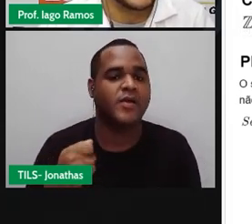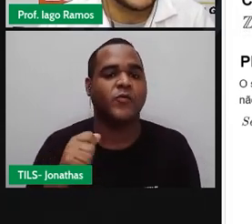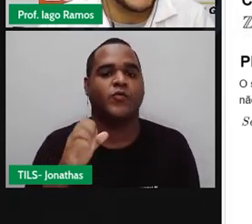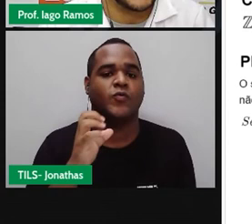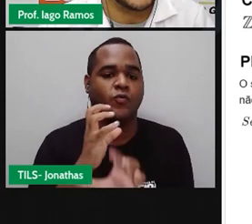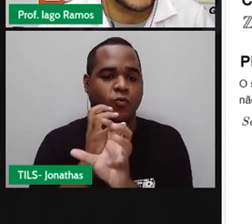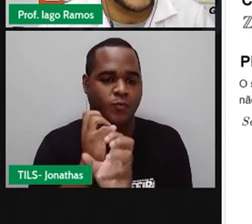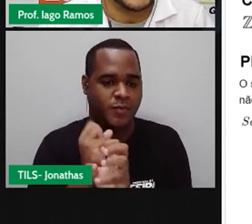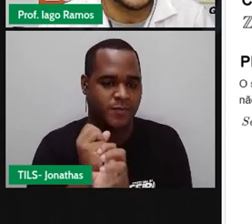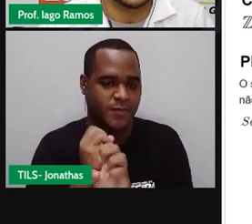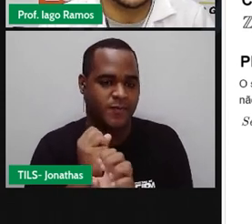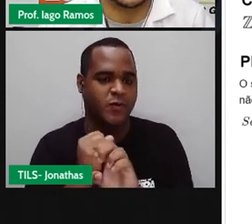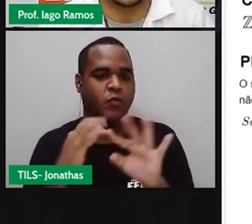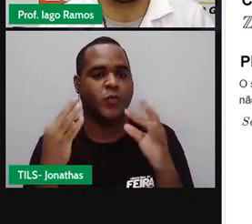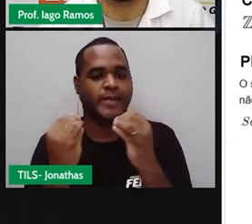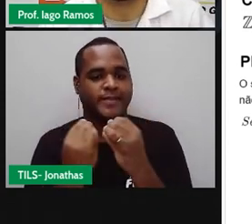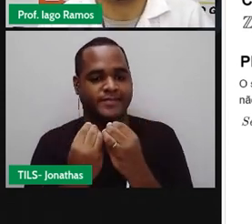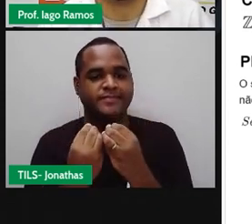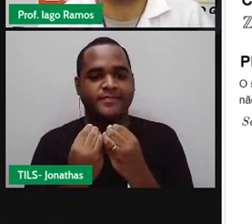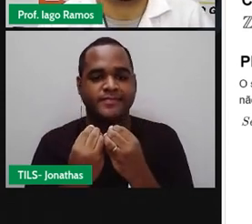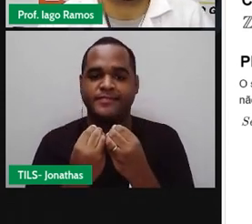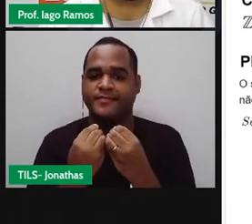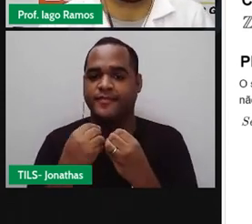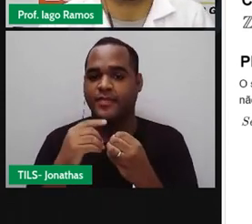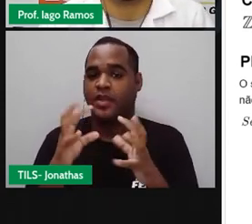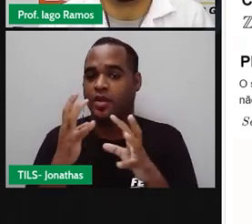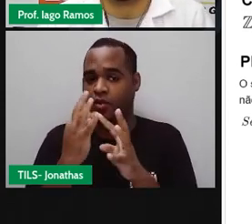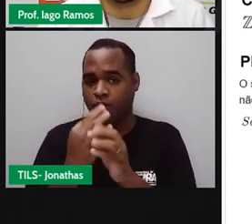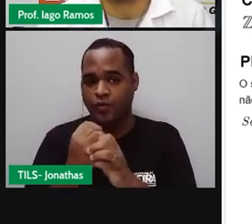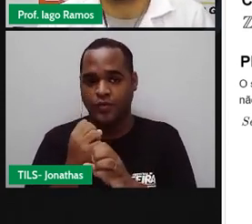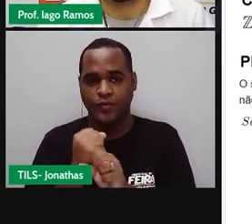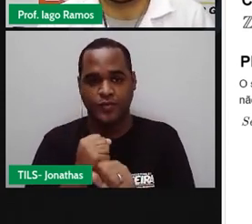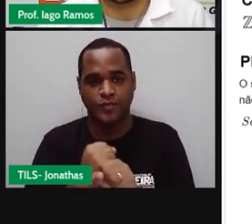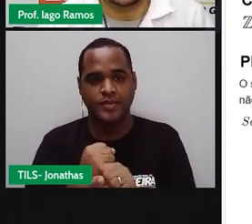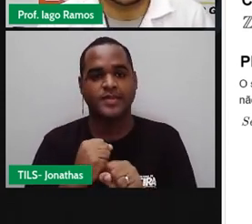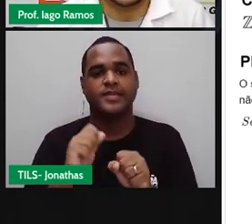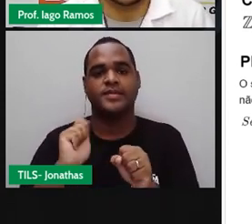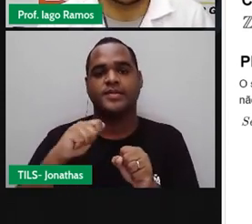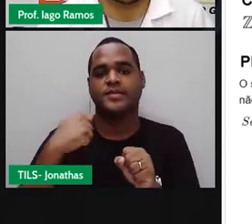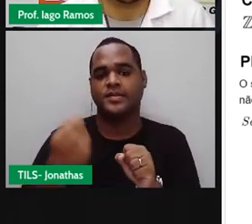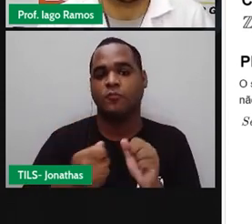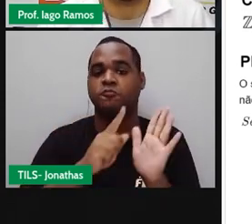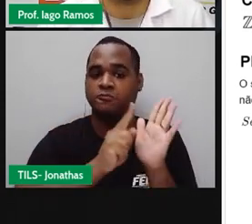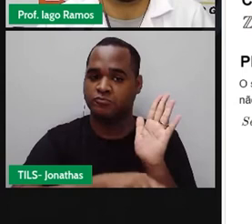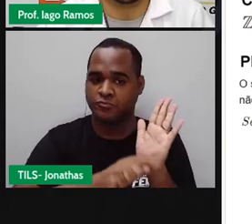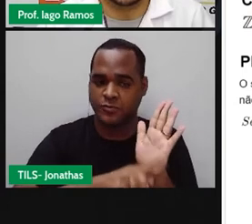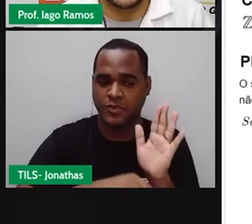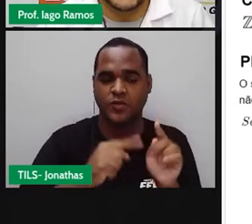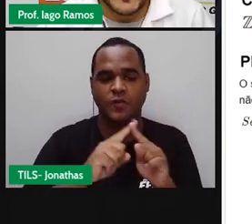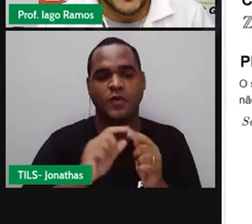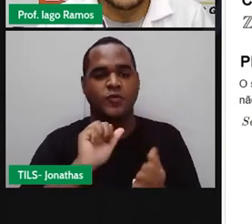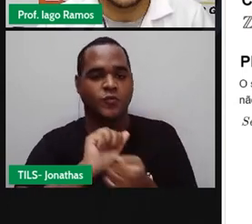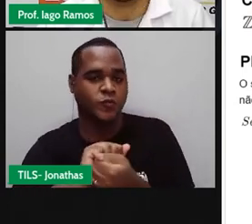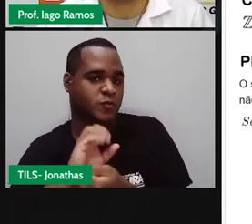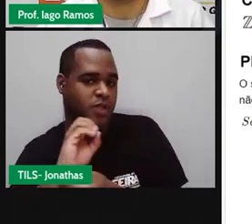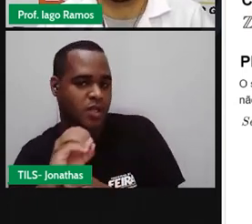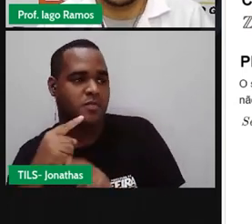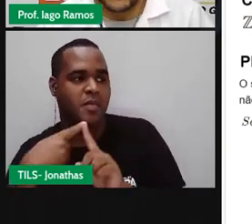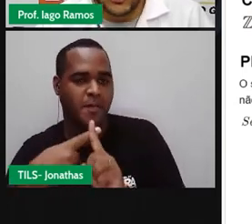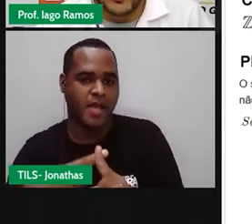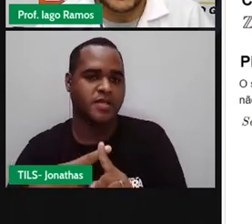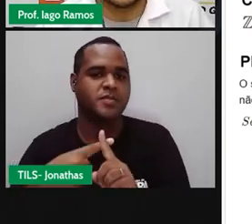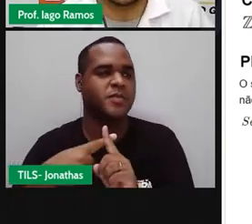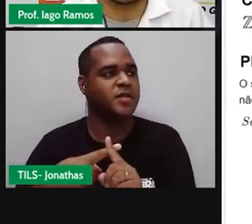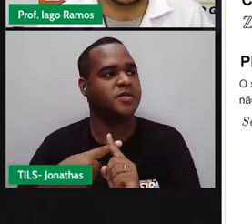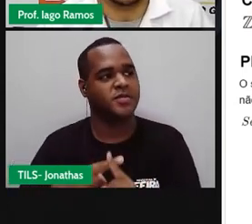dos números inteiros. E o que é o conjunto dos números inteiros? É os números negativos junto com o zero, junto